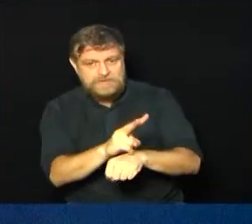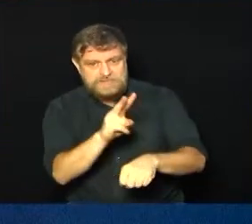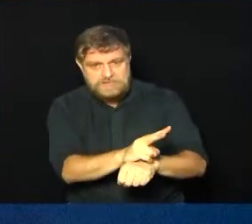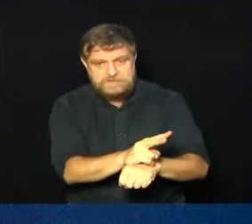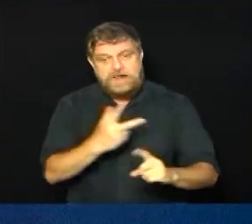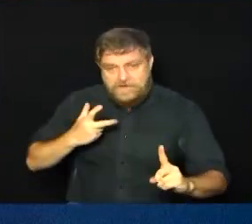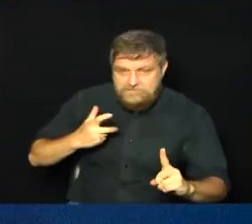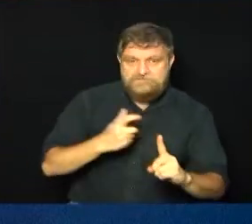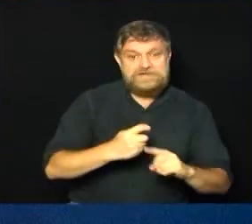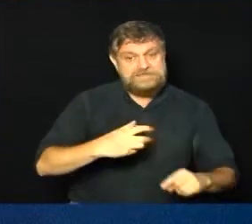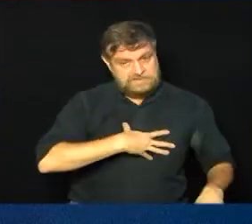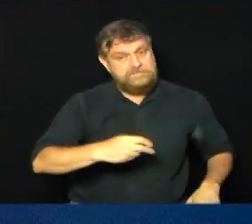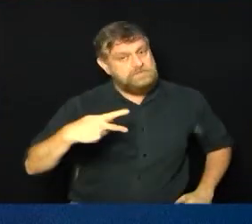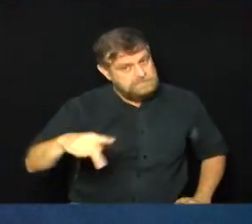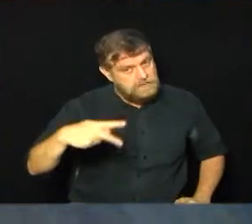Vacine seus filhos.